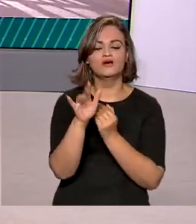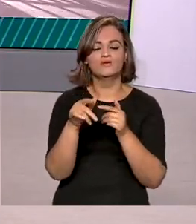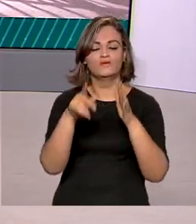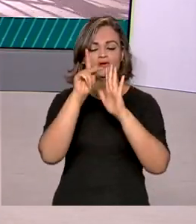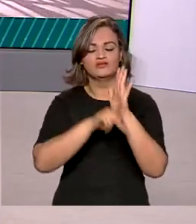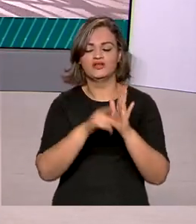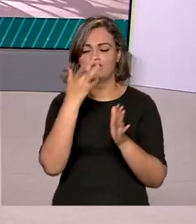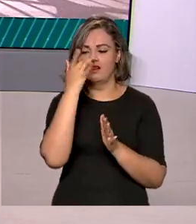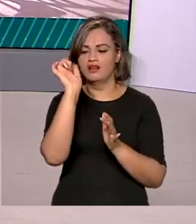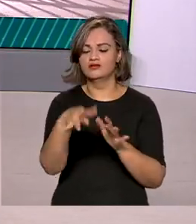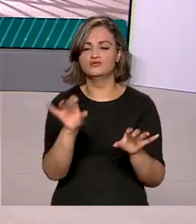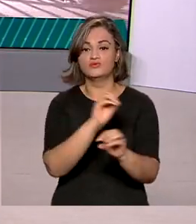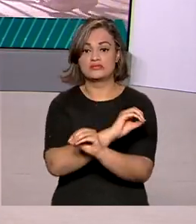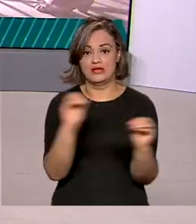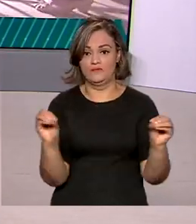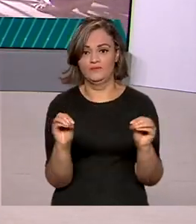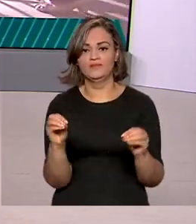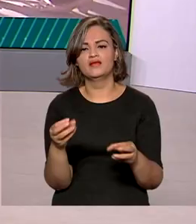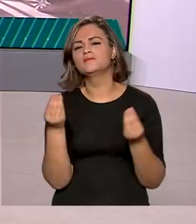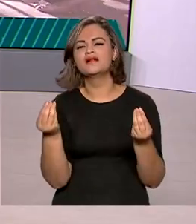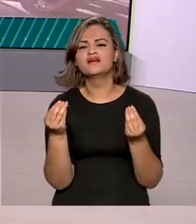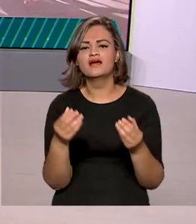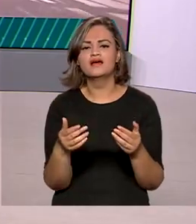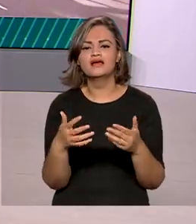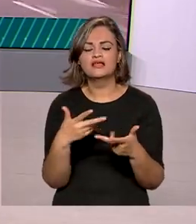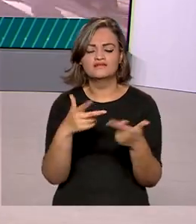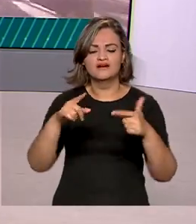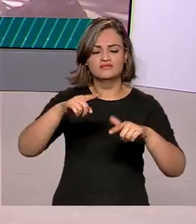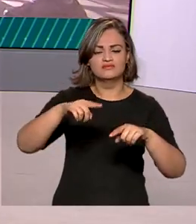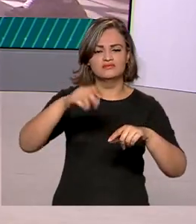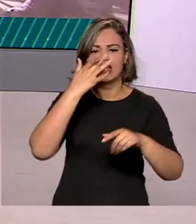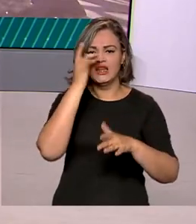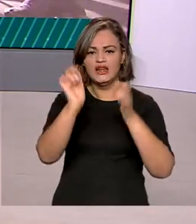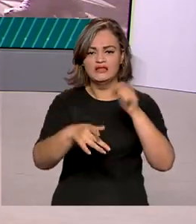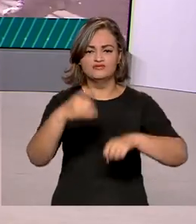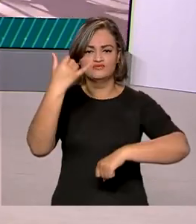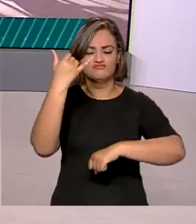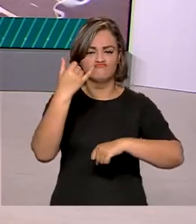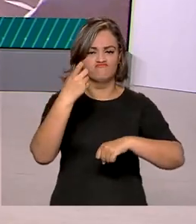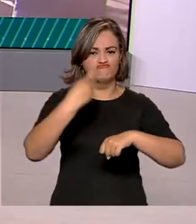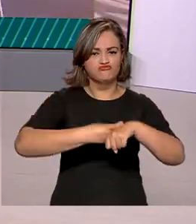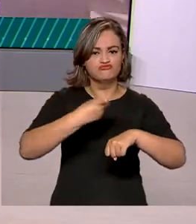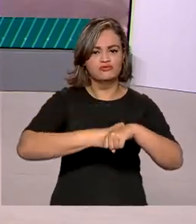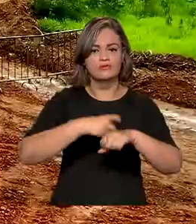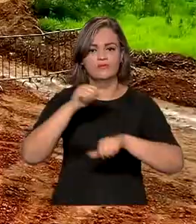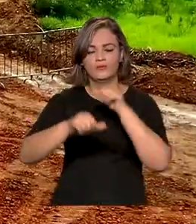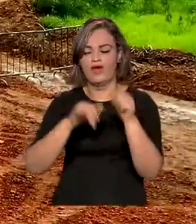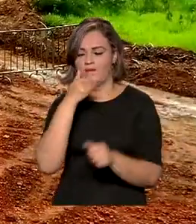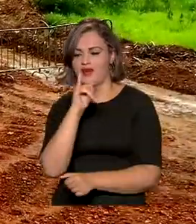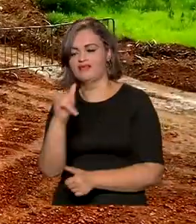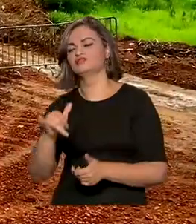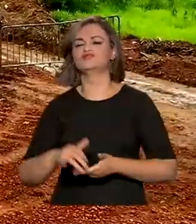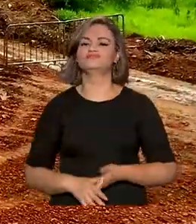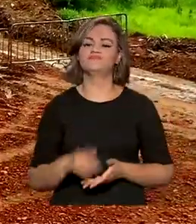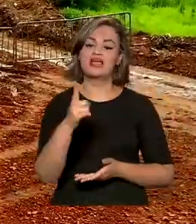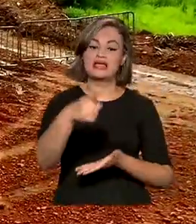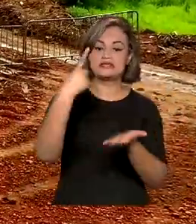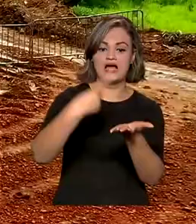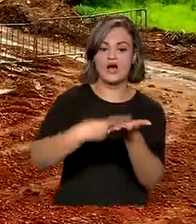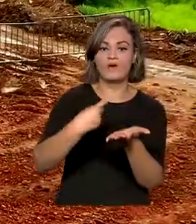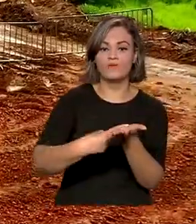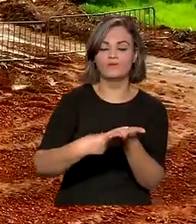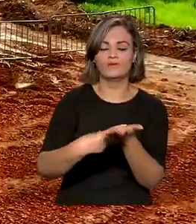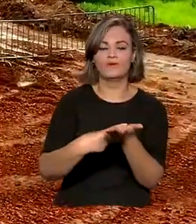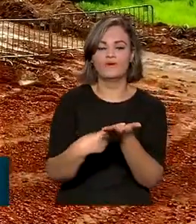Zero. O programa quer impulsionar o uso de resíduos sólidos como fonte de energia no Brasil. O acordo dá